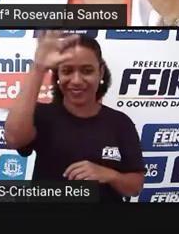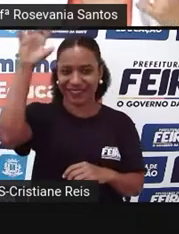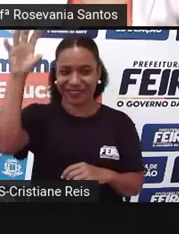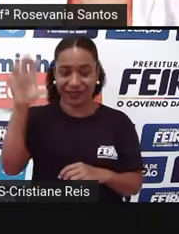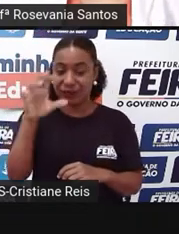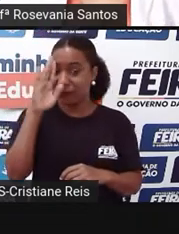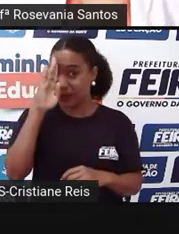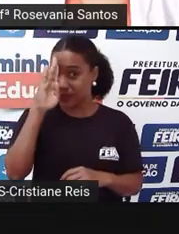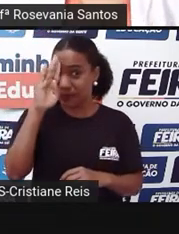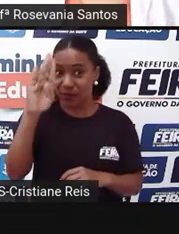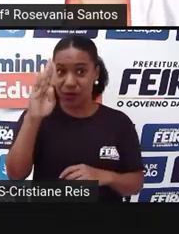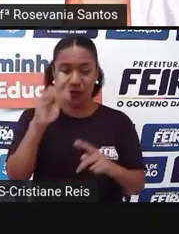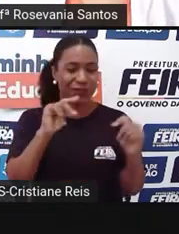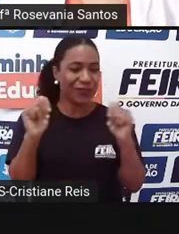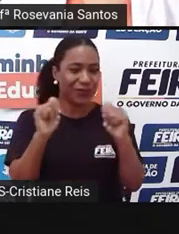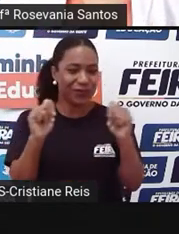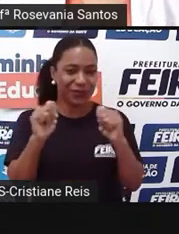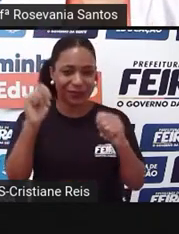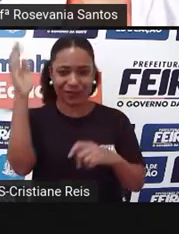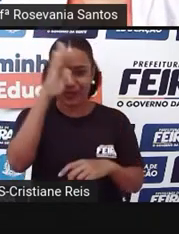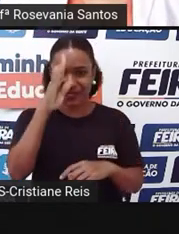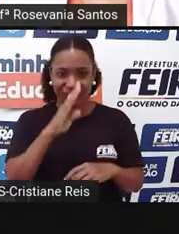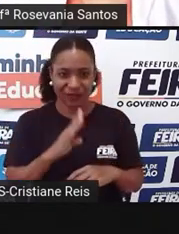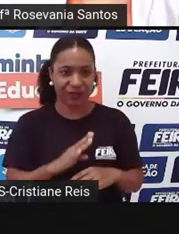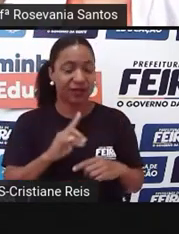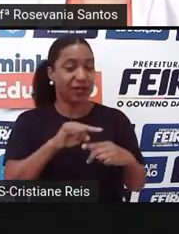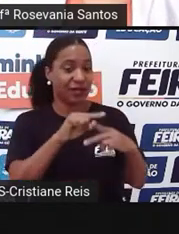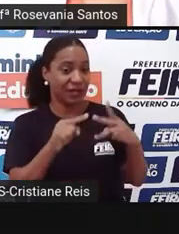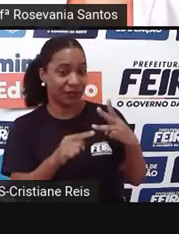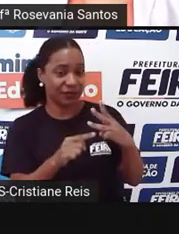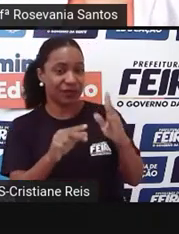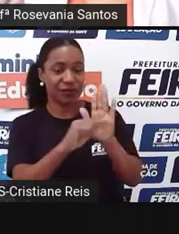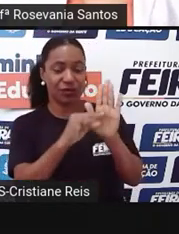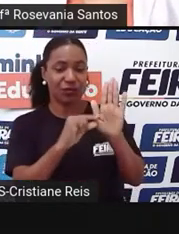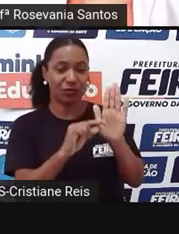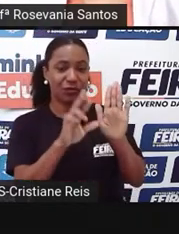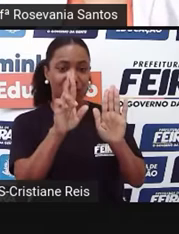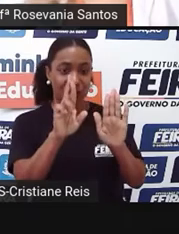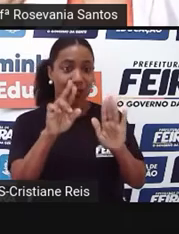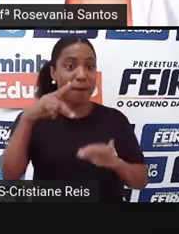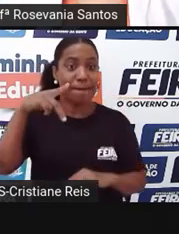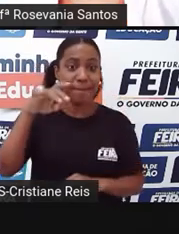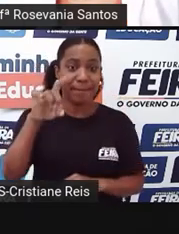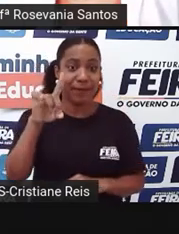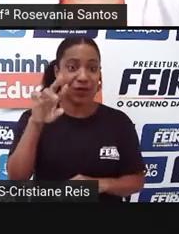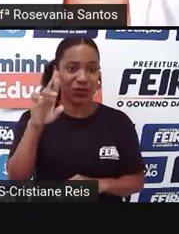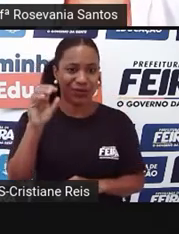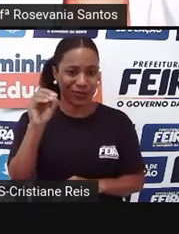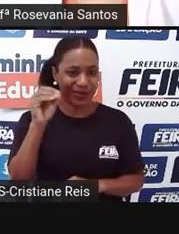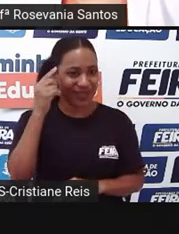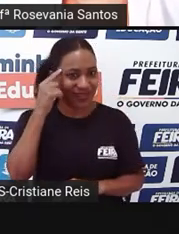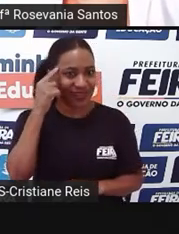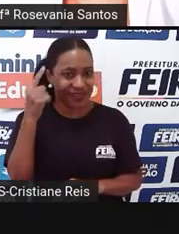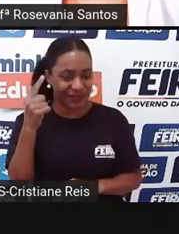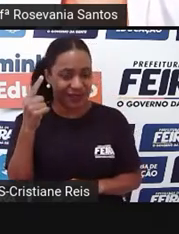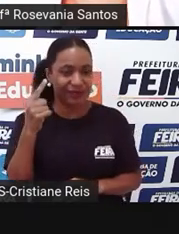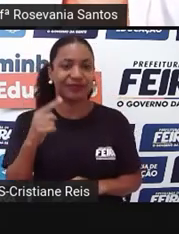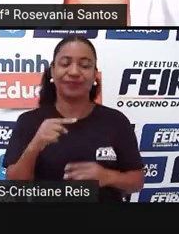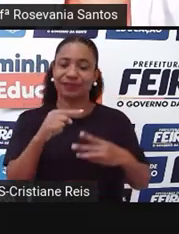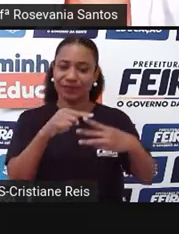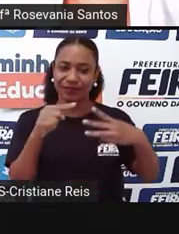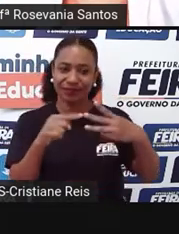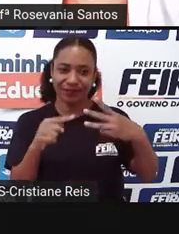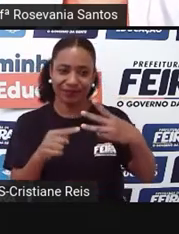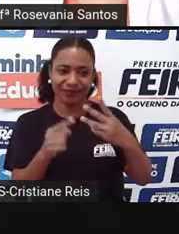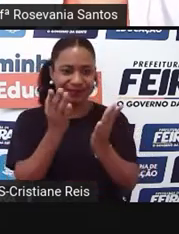então vocês, a de Pedro Pinchas Geiger, né, vocês já entenderam que são três as divisões, que a gente tem